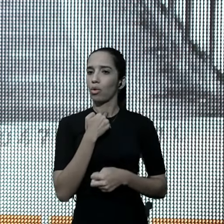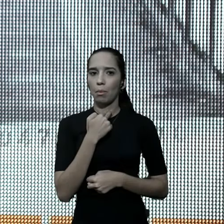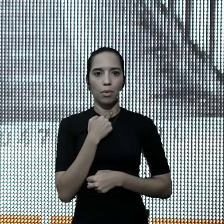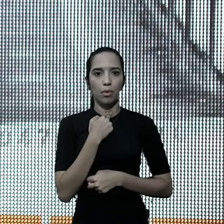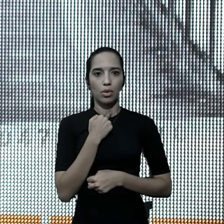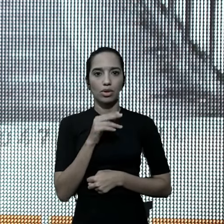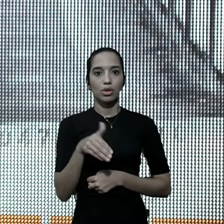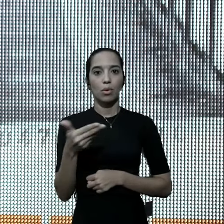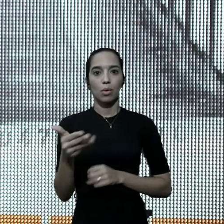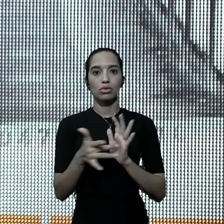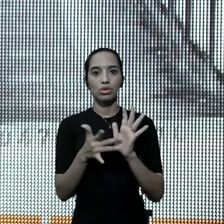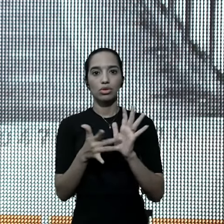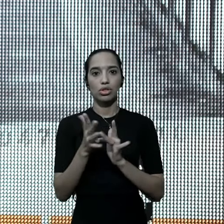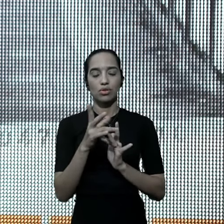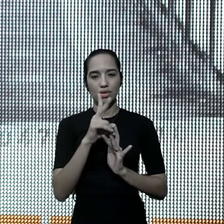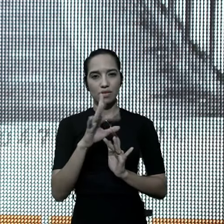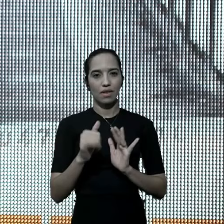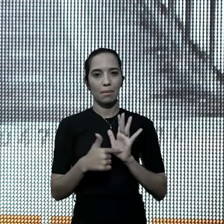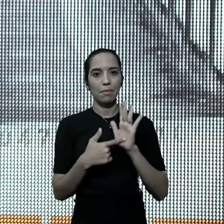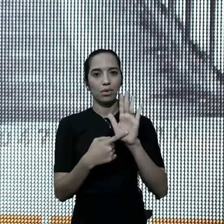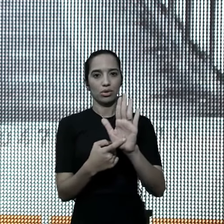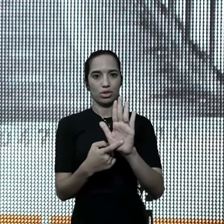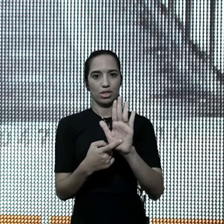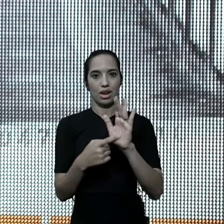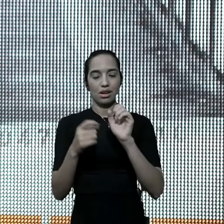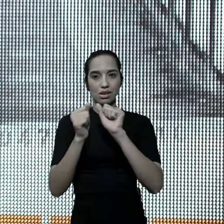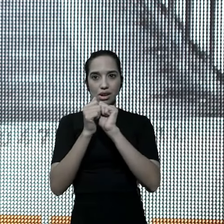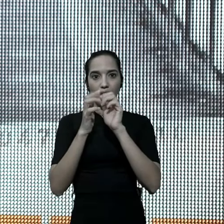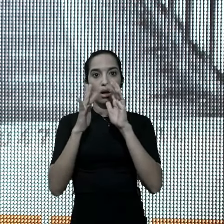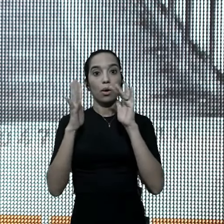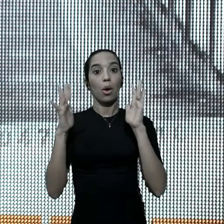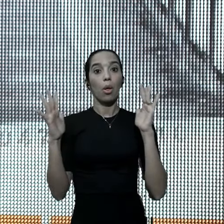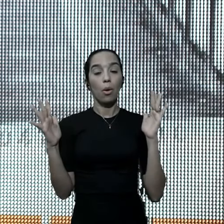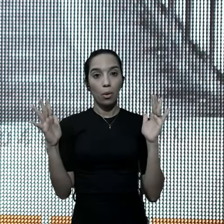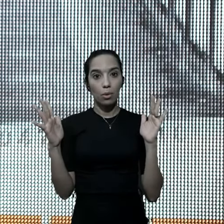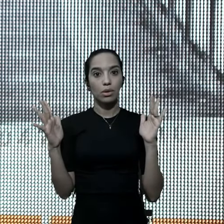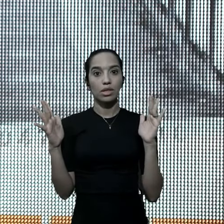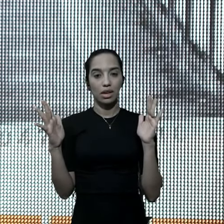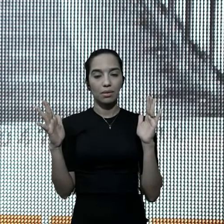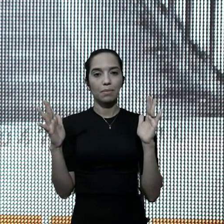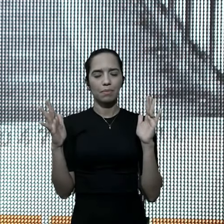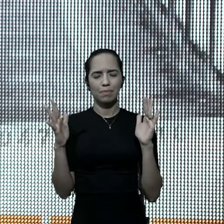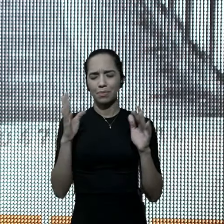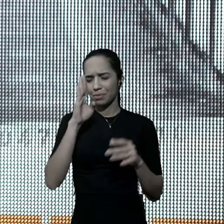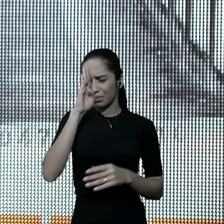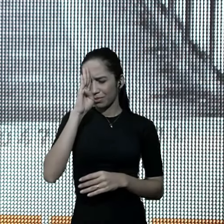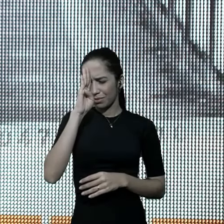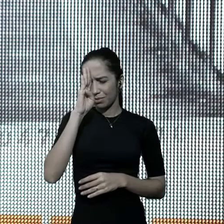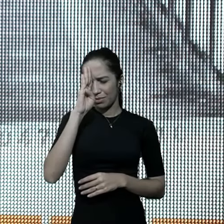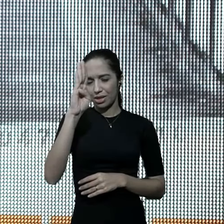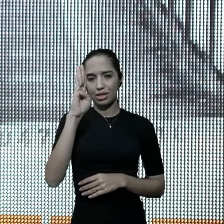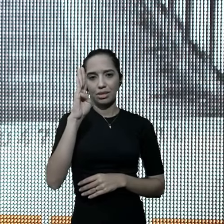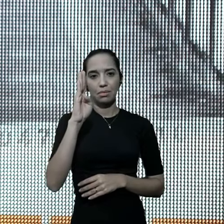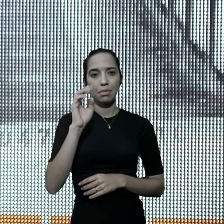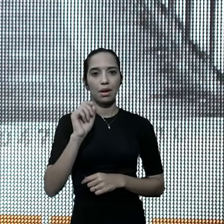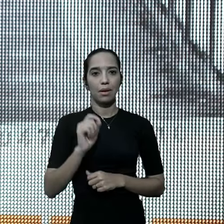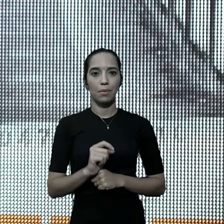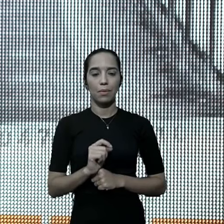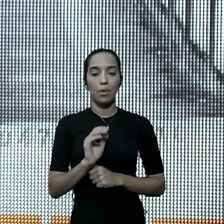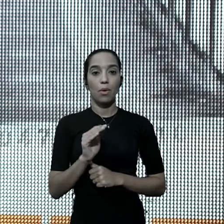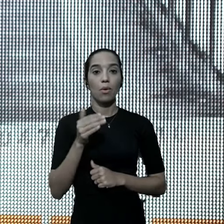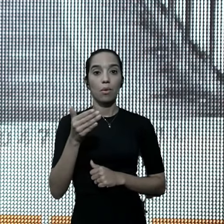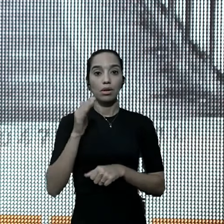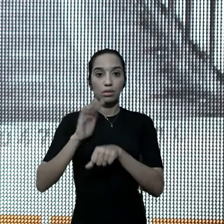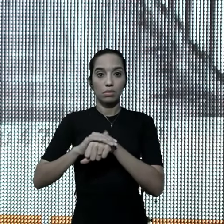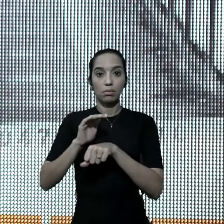Jesus, quando vai, revelar, ali a sua glória, e, o ponto máximo, na transfiguração, onde o